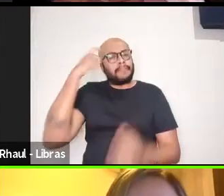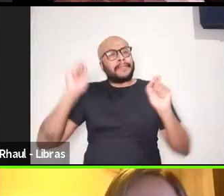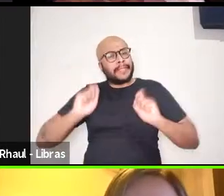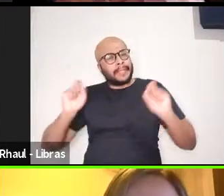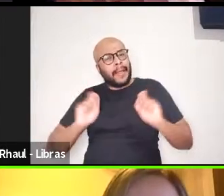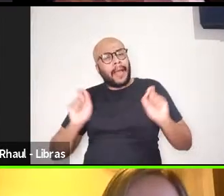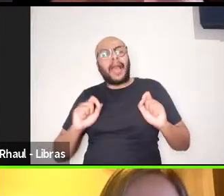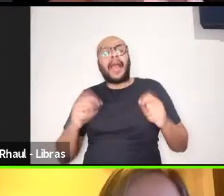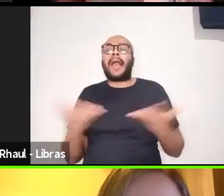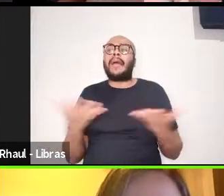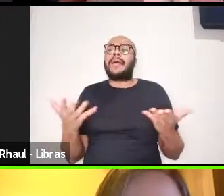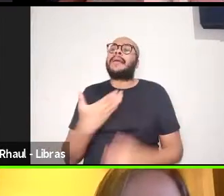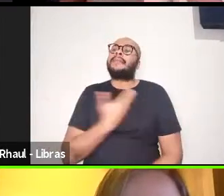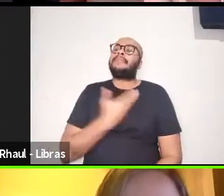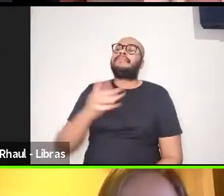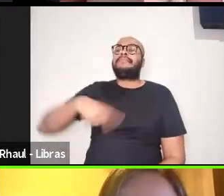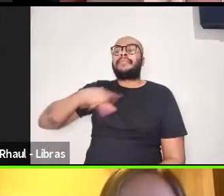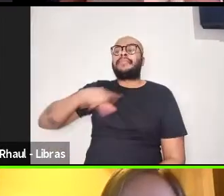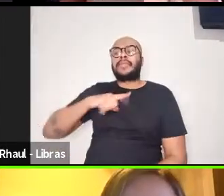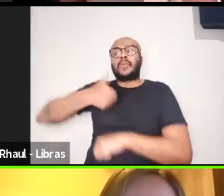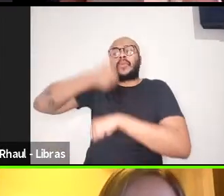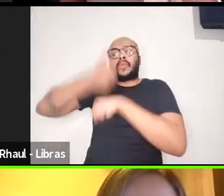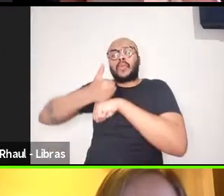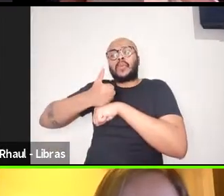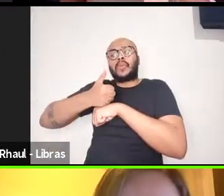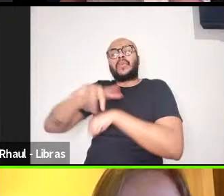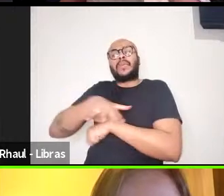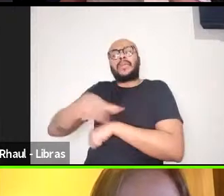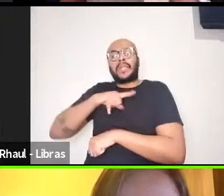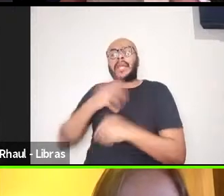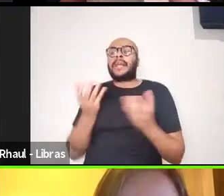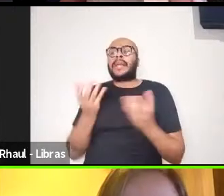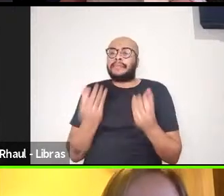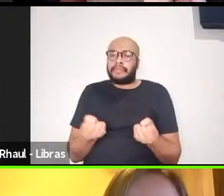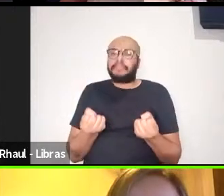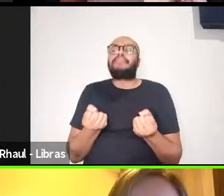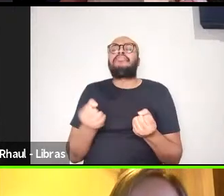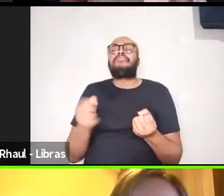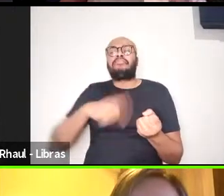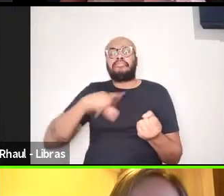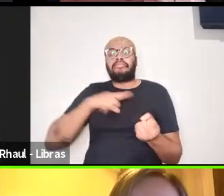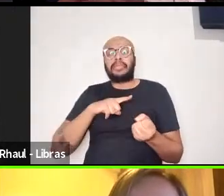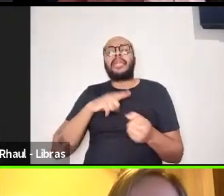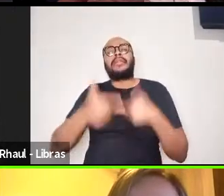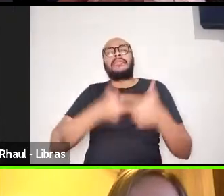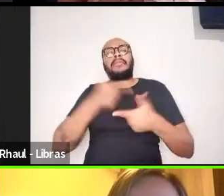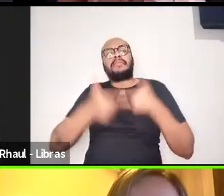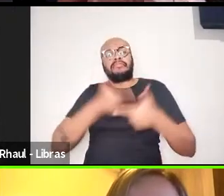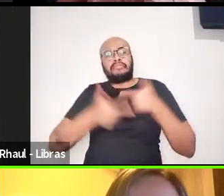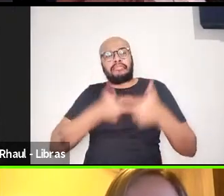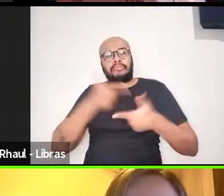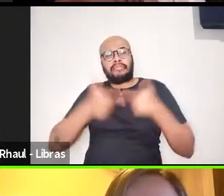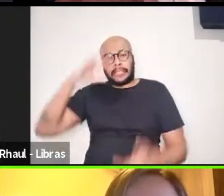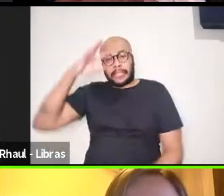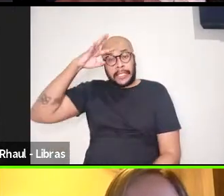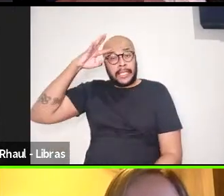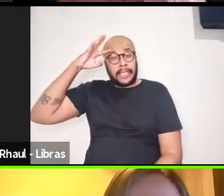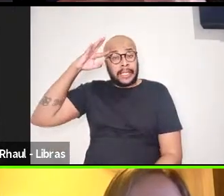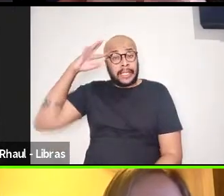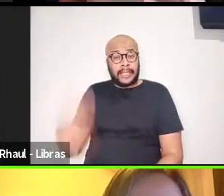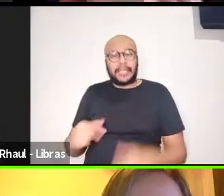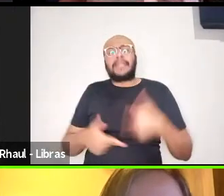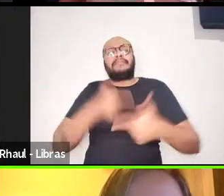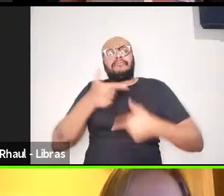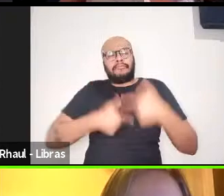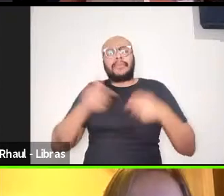sentido, meus colegas de diretoria que abraçaram essa causa, né, estão trabalhando arduamente aí para fazer com que